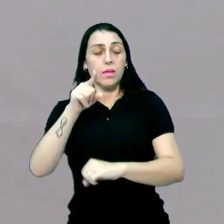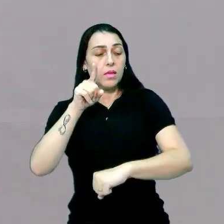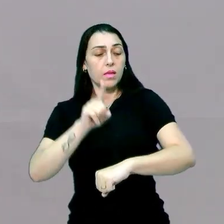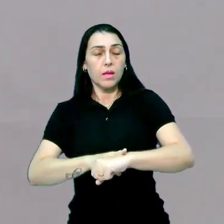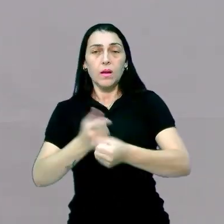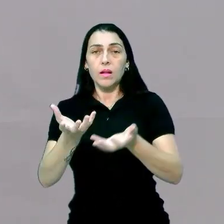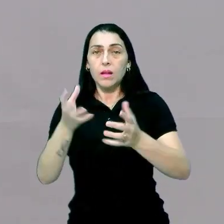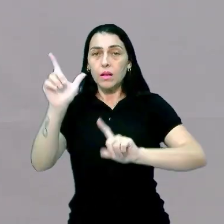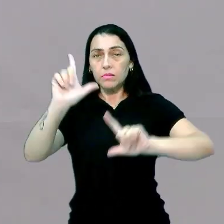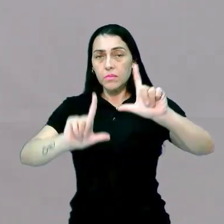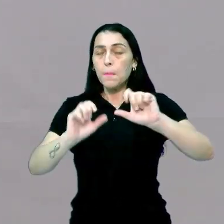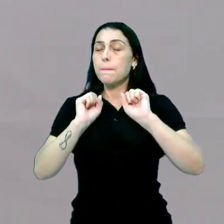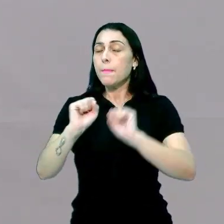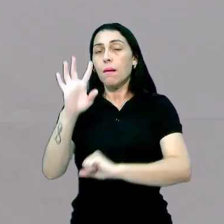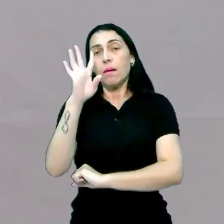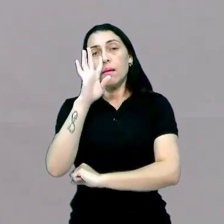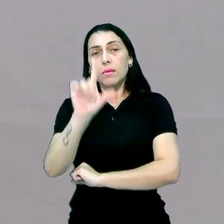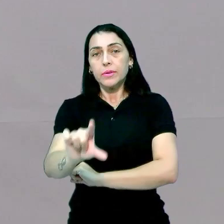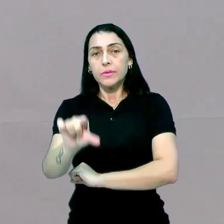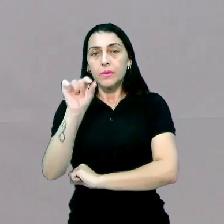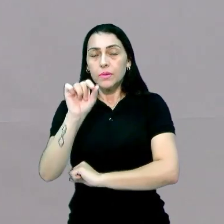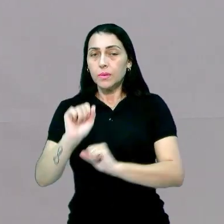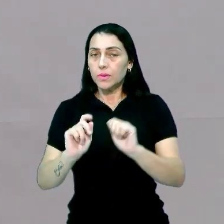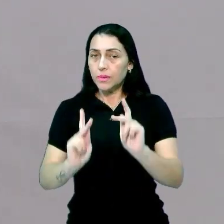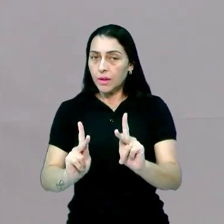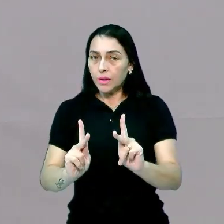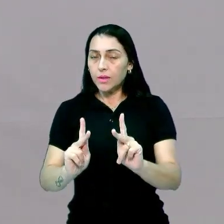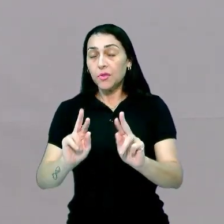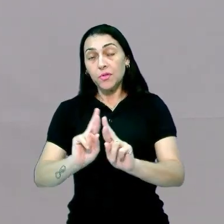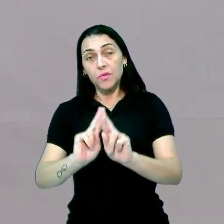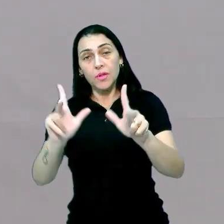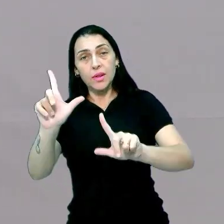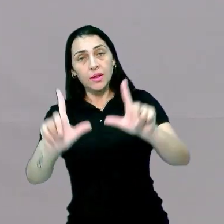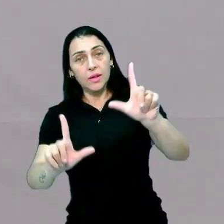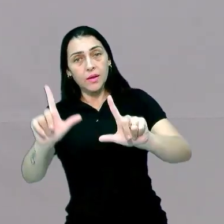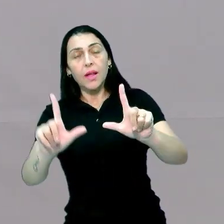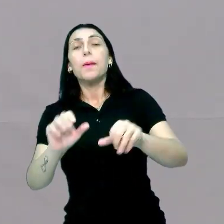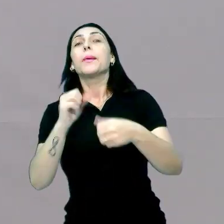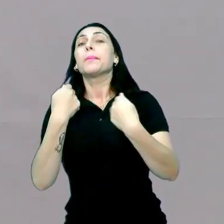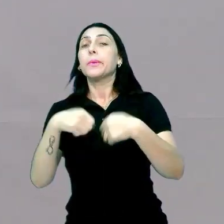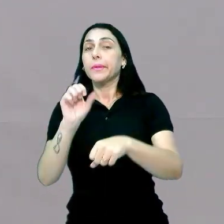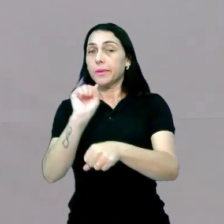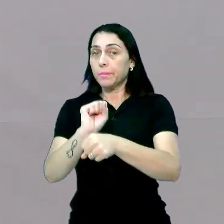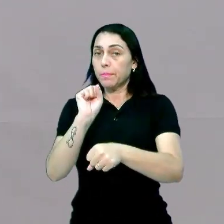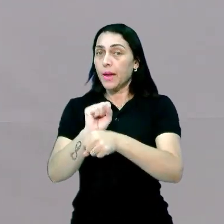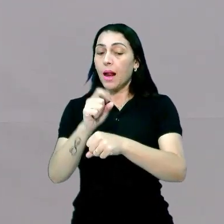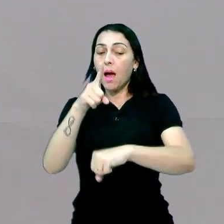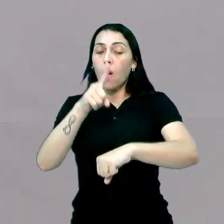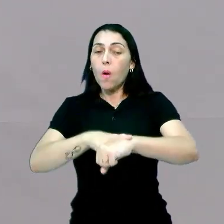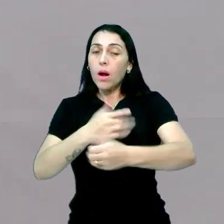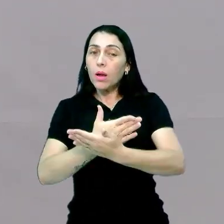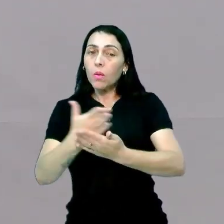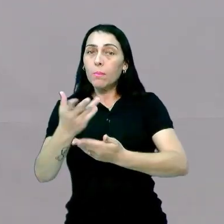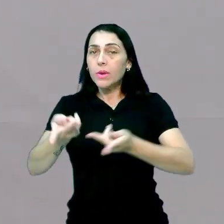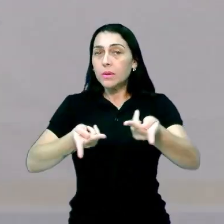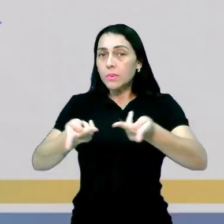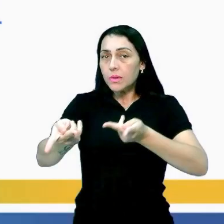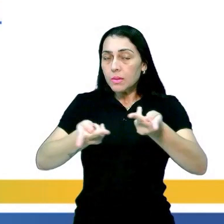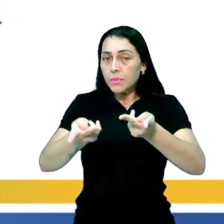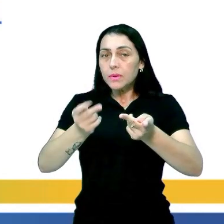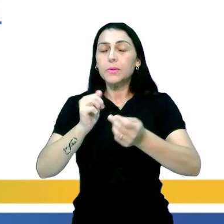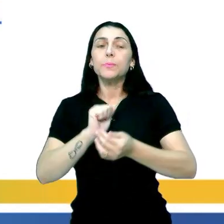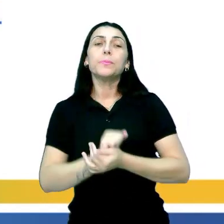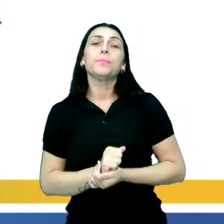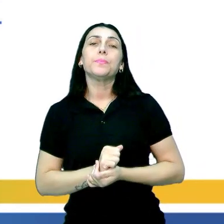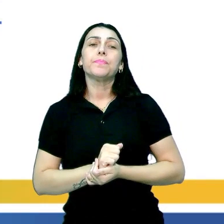quiser assistir ele pode selecionar, ok? Um pouquinho diferente da televisão porque você vai acompanhar toda uma programação.